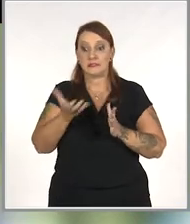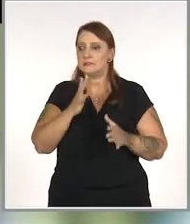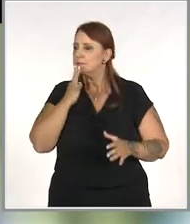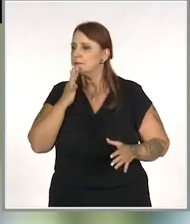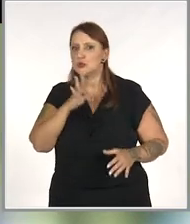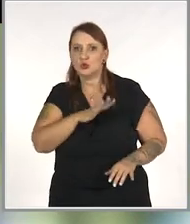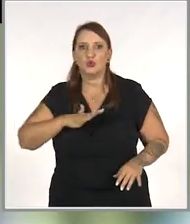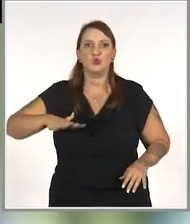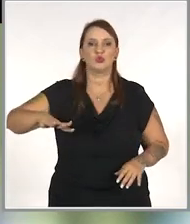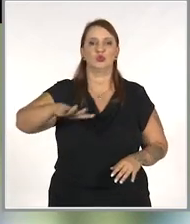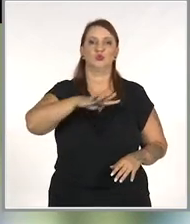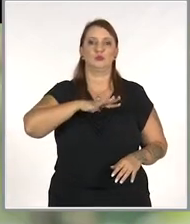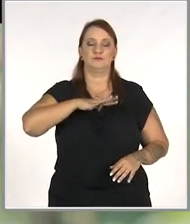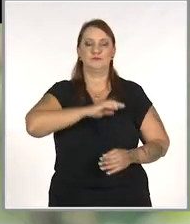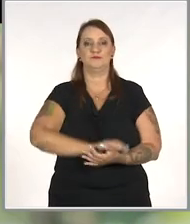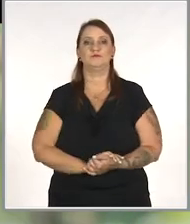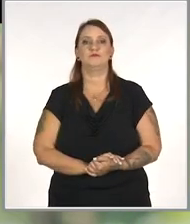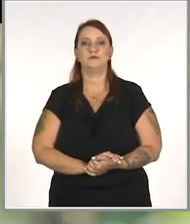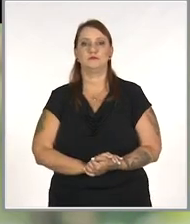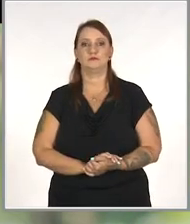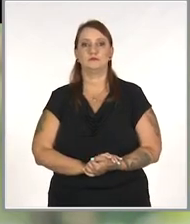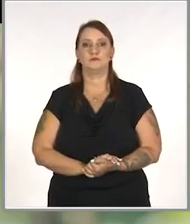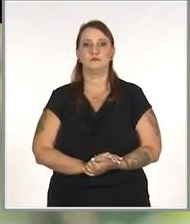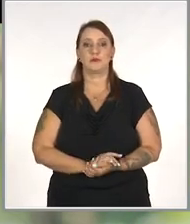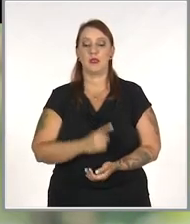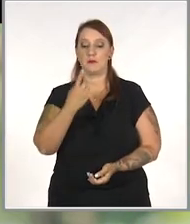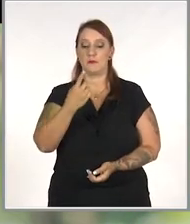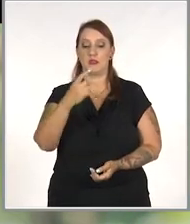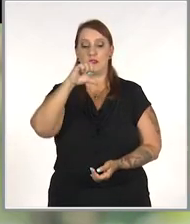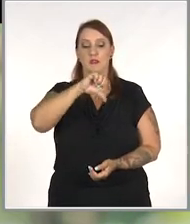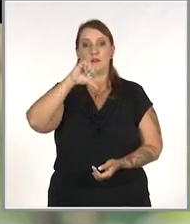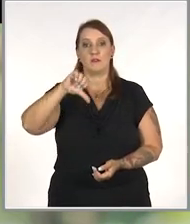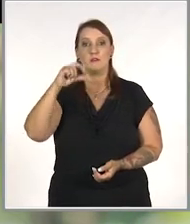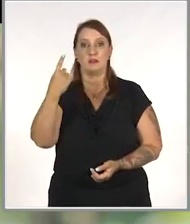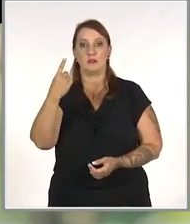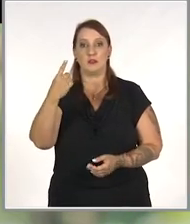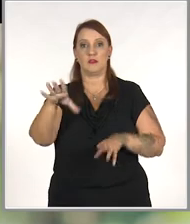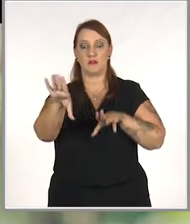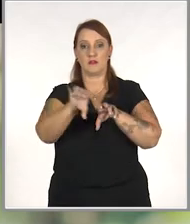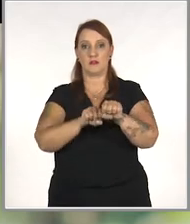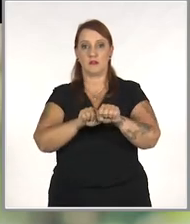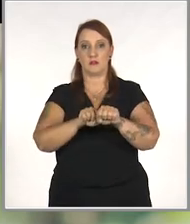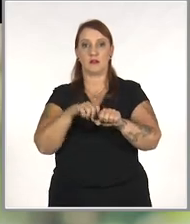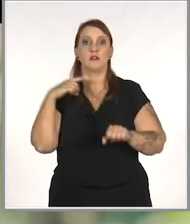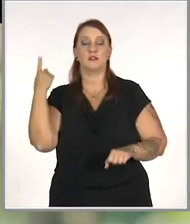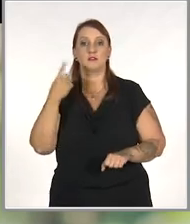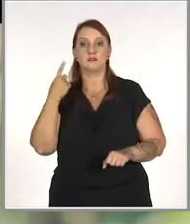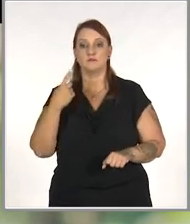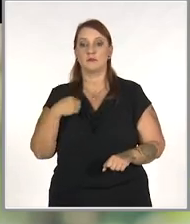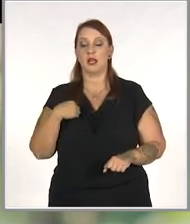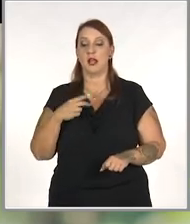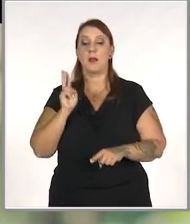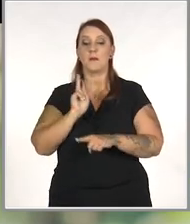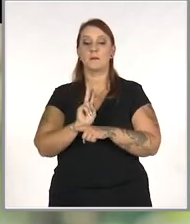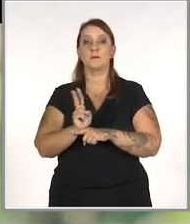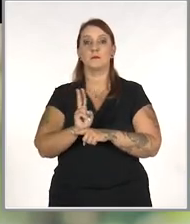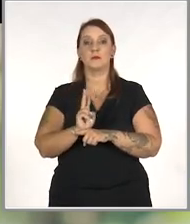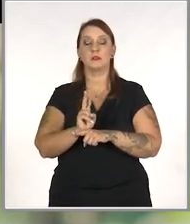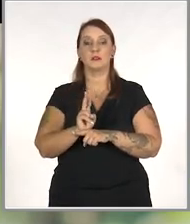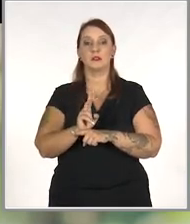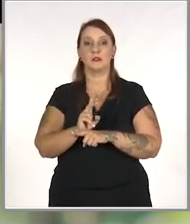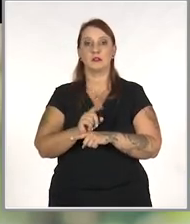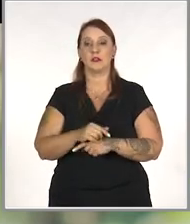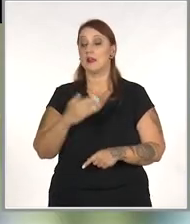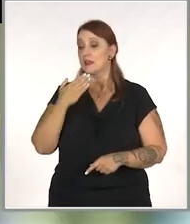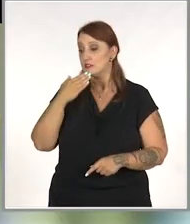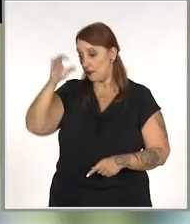Ela quer conhecer tudo. Em 91, formada em Direito, Luísa assume o comando da empresa a pedido da tia